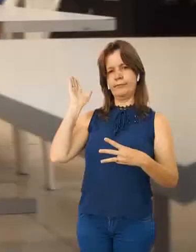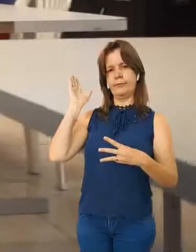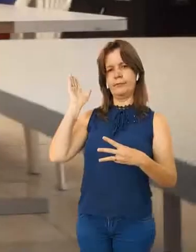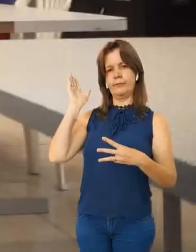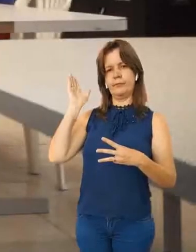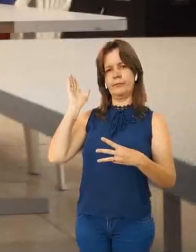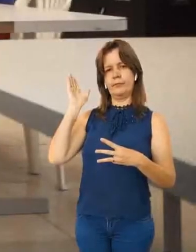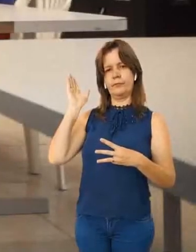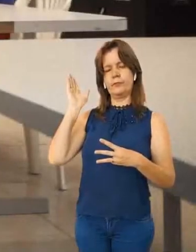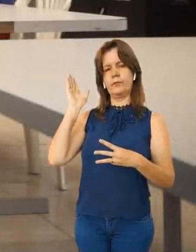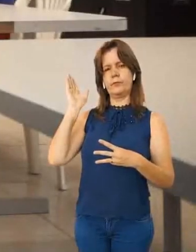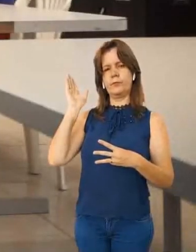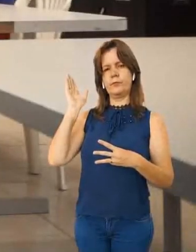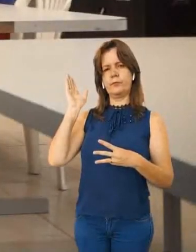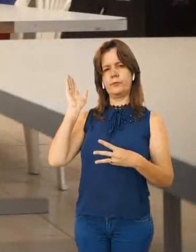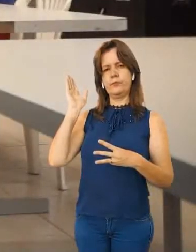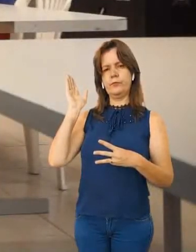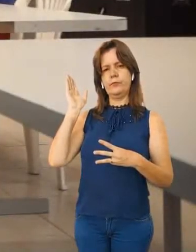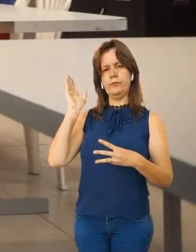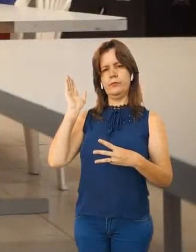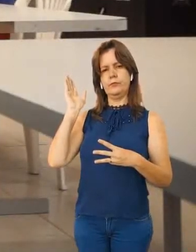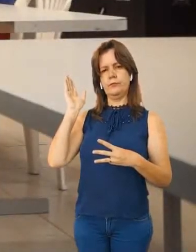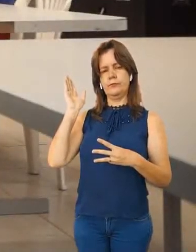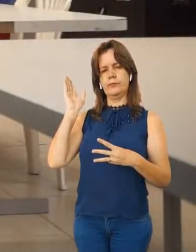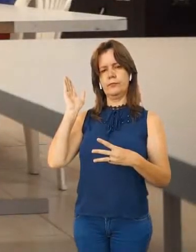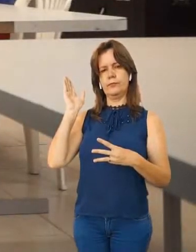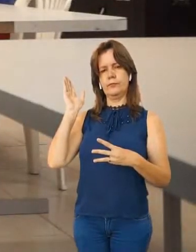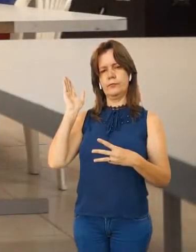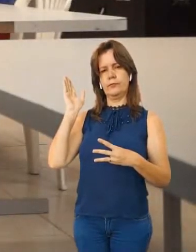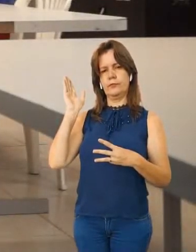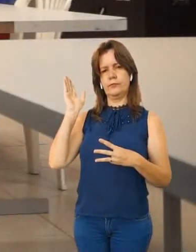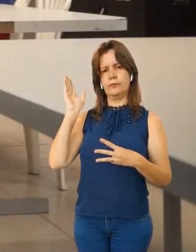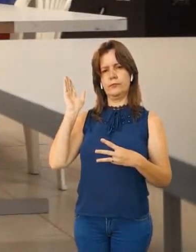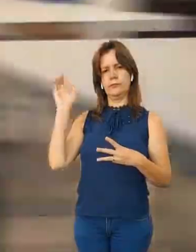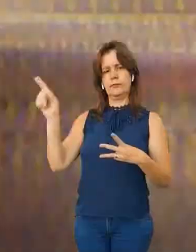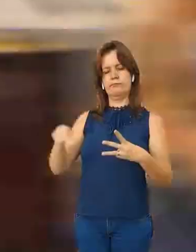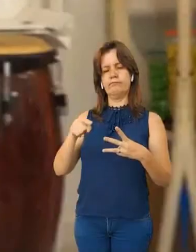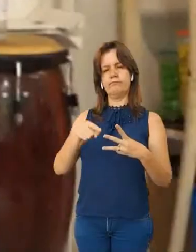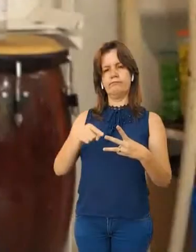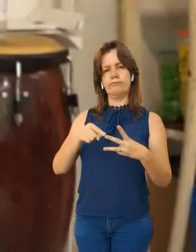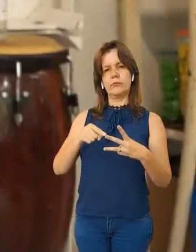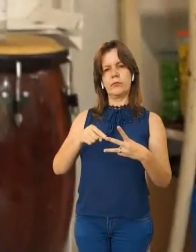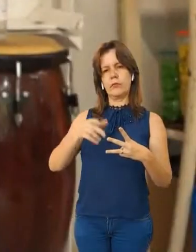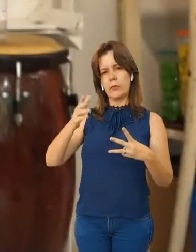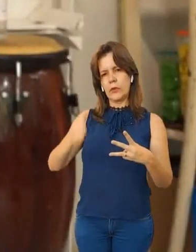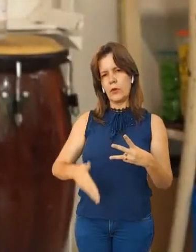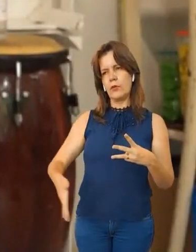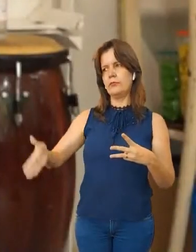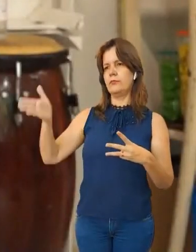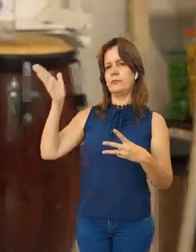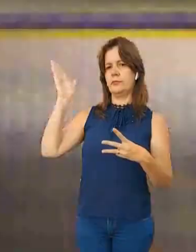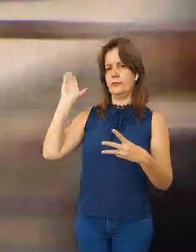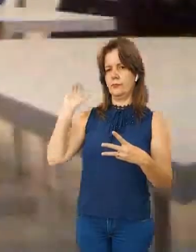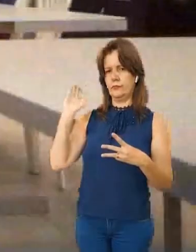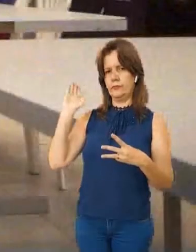o tamborim,